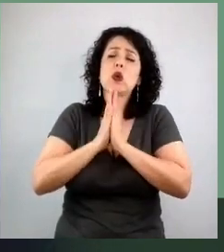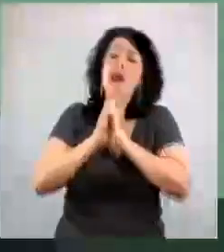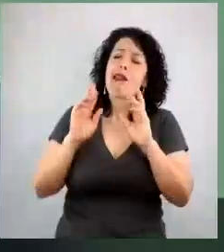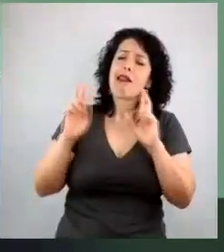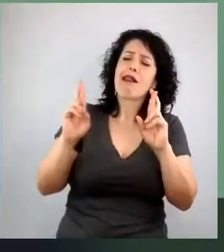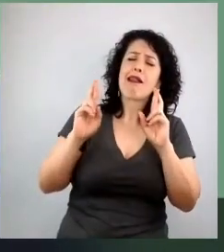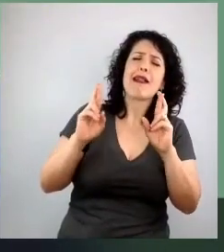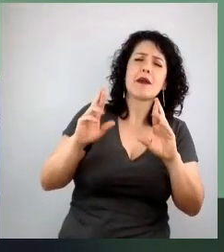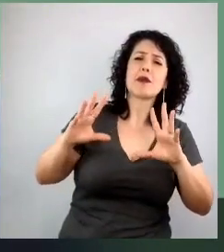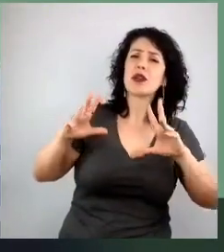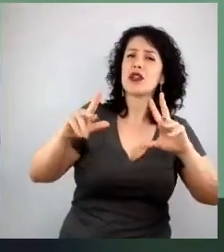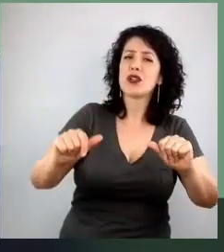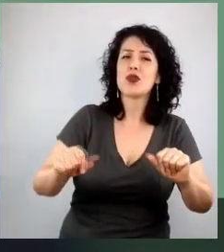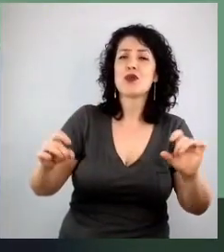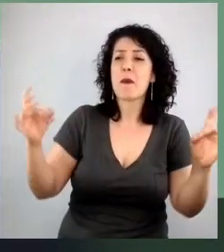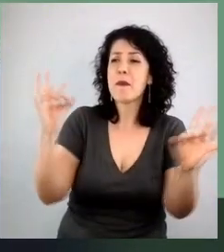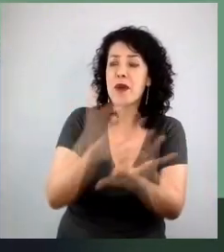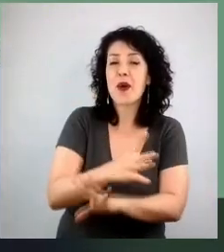embora,